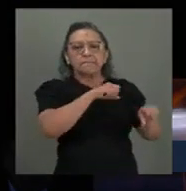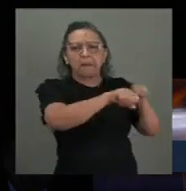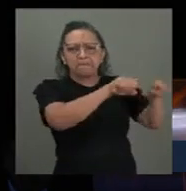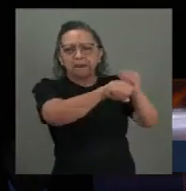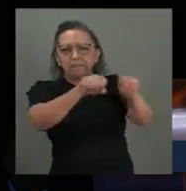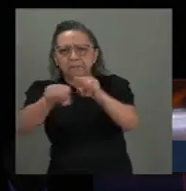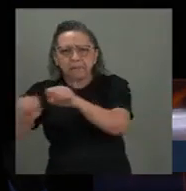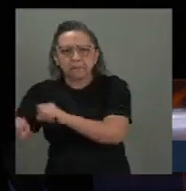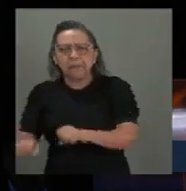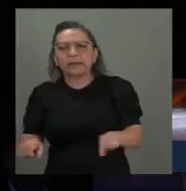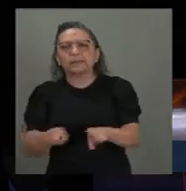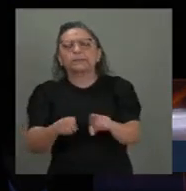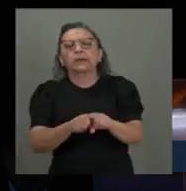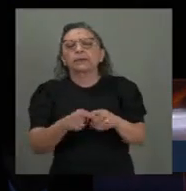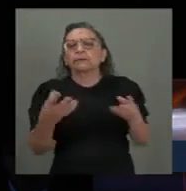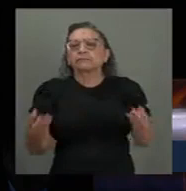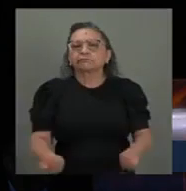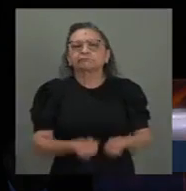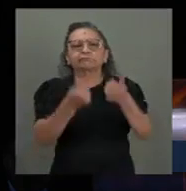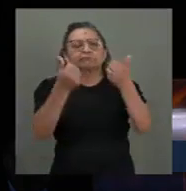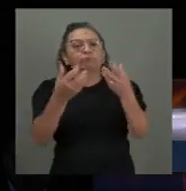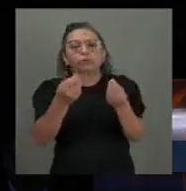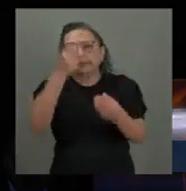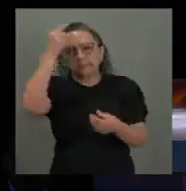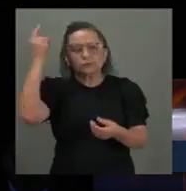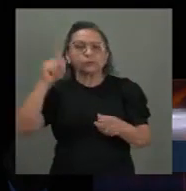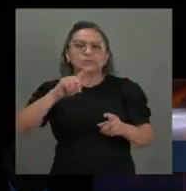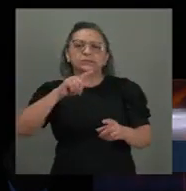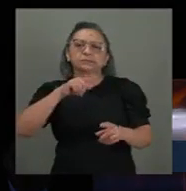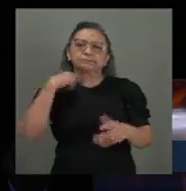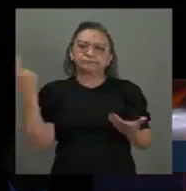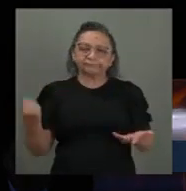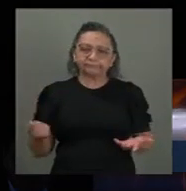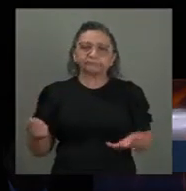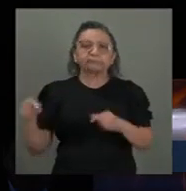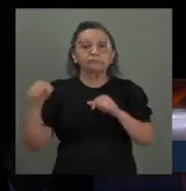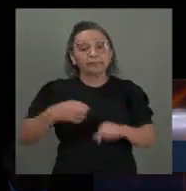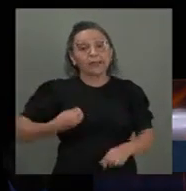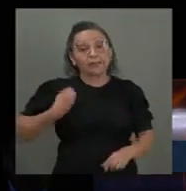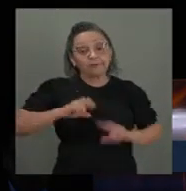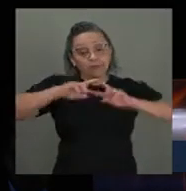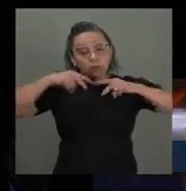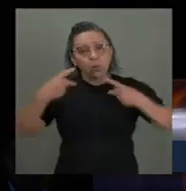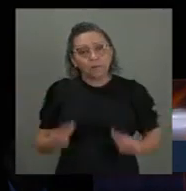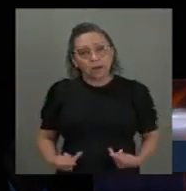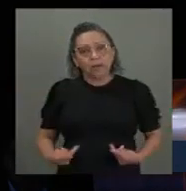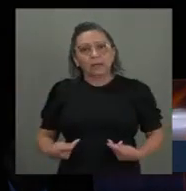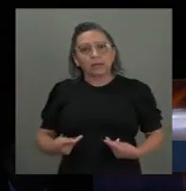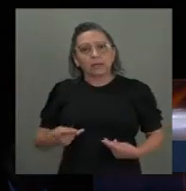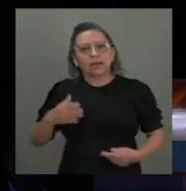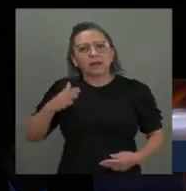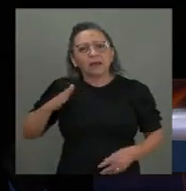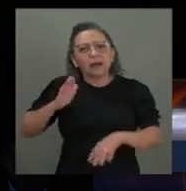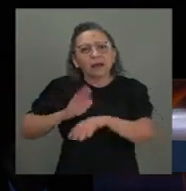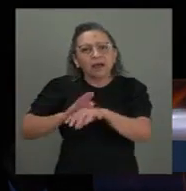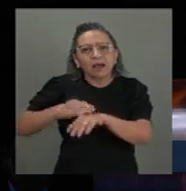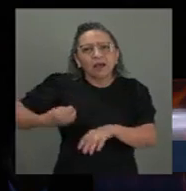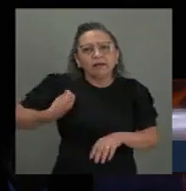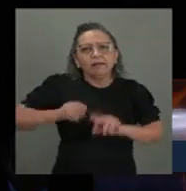e a perda de vidas humanas. A vida humana, a vida humana